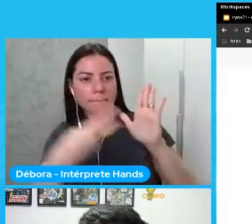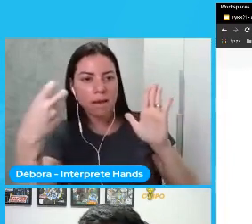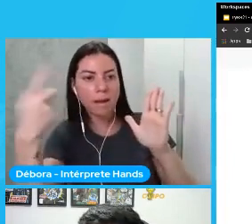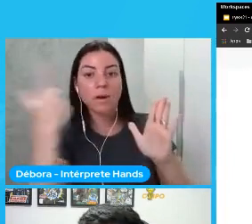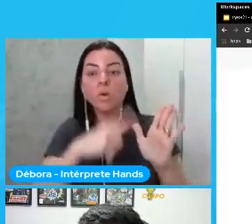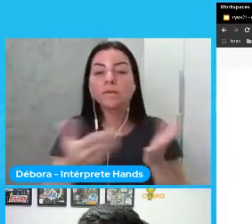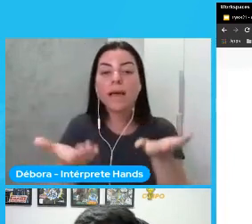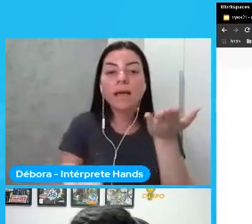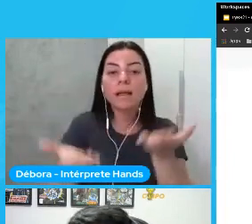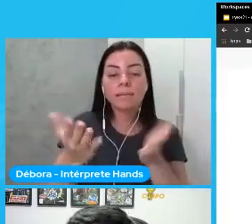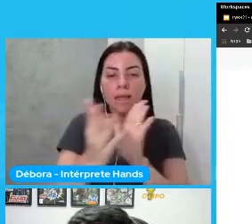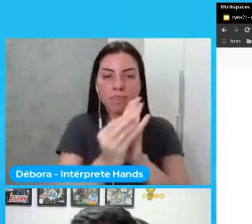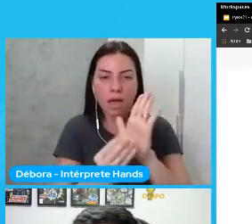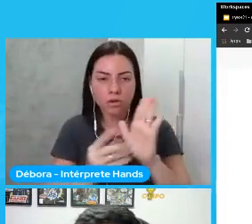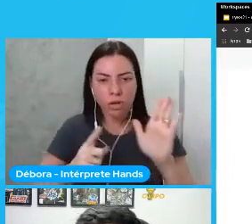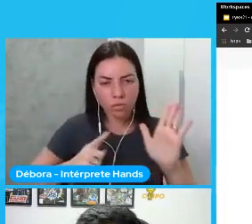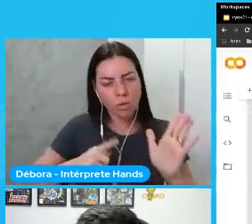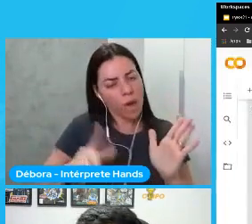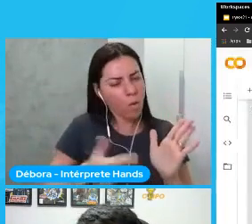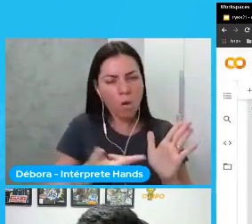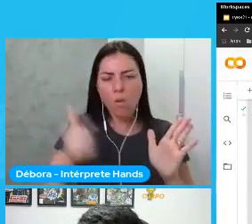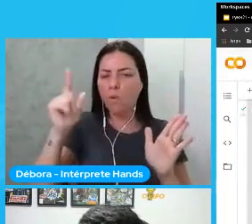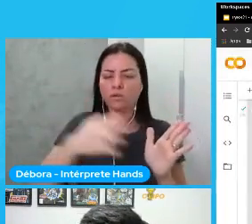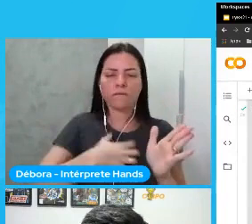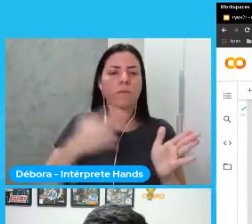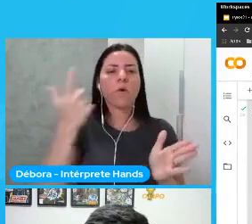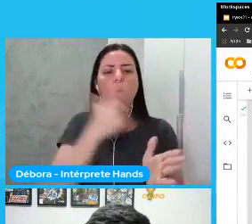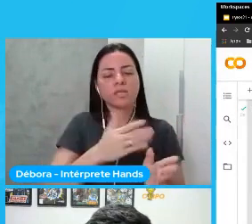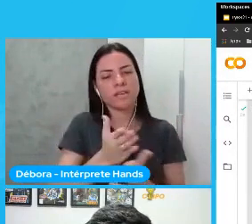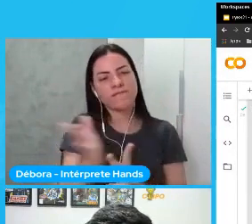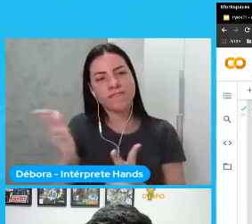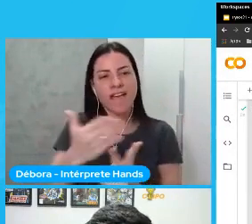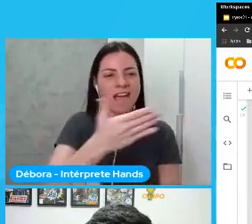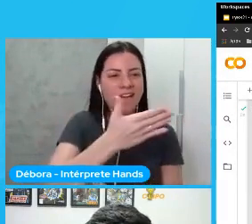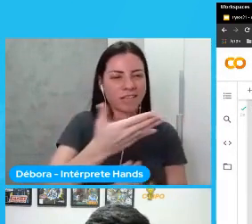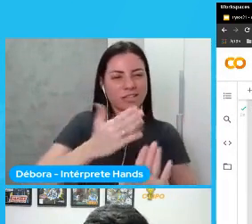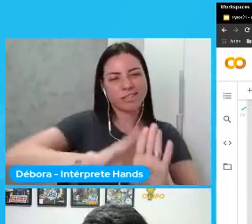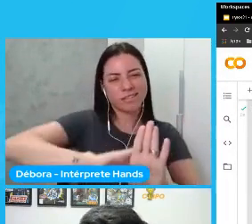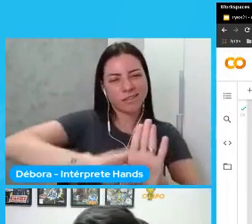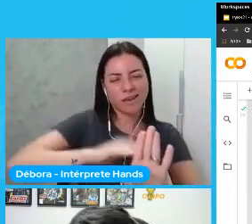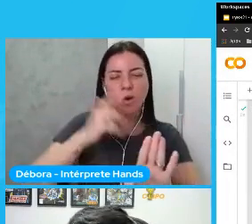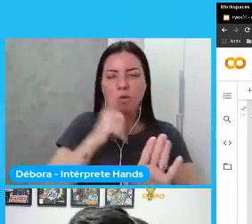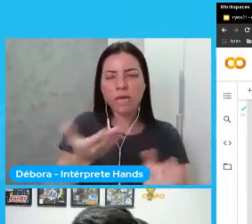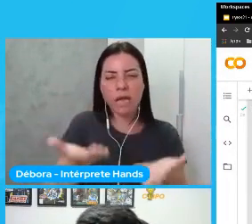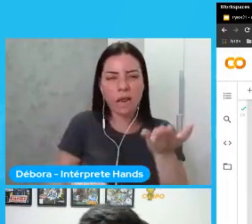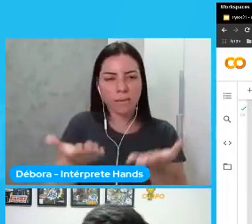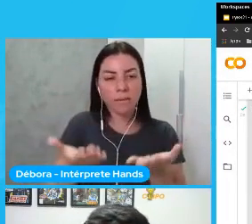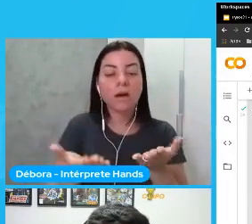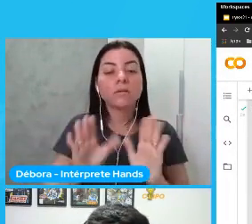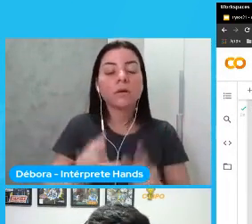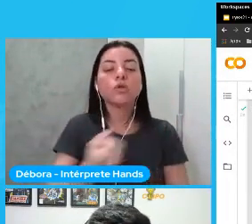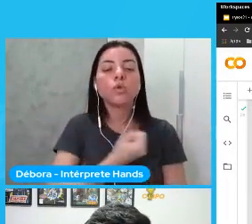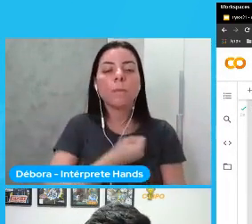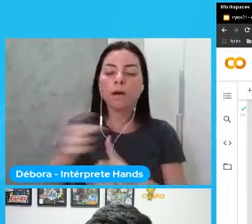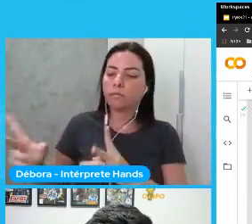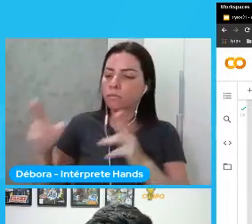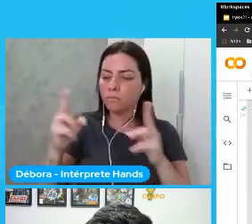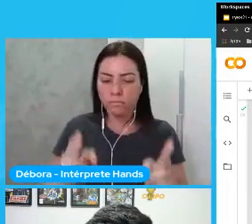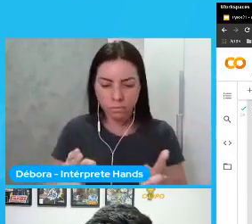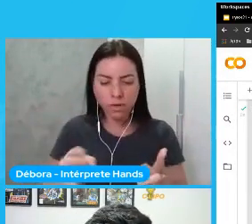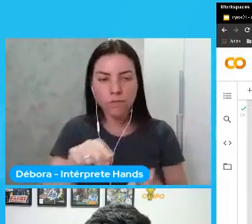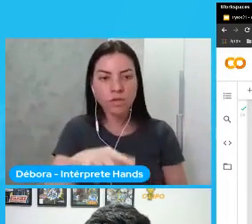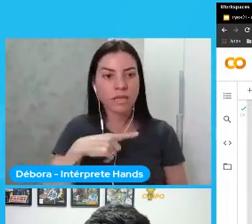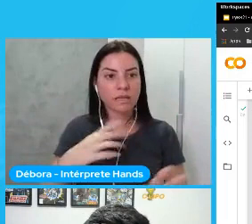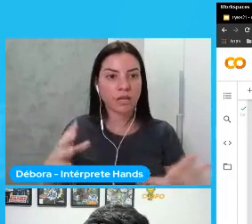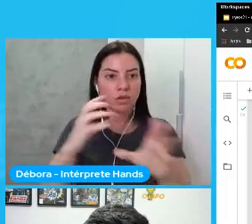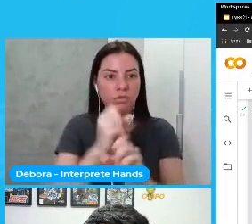os dados que eu tenho então é uma outra forma de aliviar um pouco o viés então ele balanceia a partir do número de amostras que você tem eu